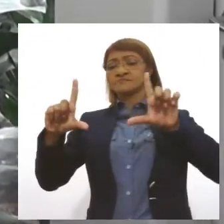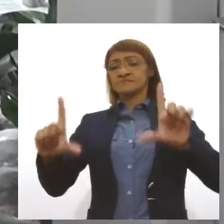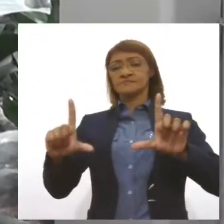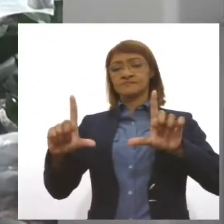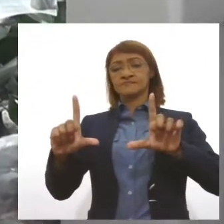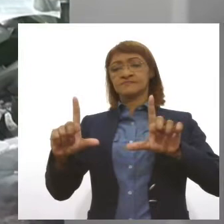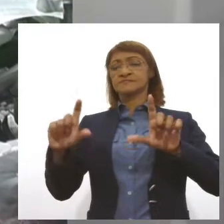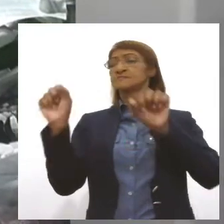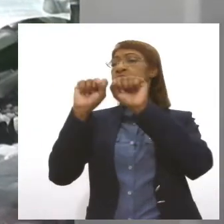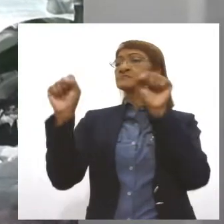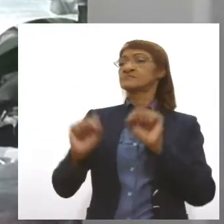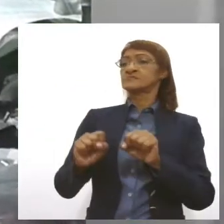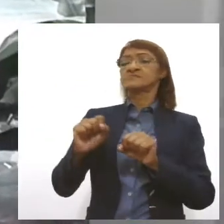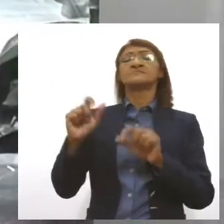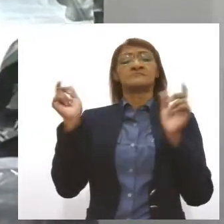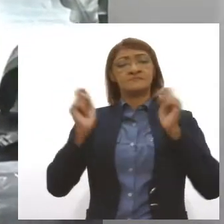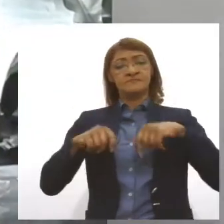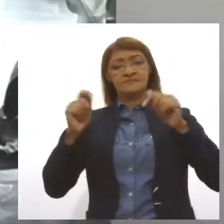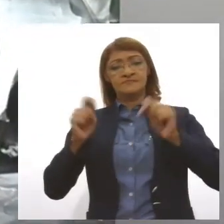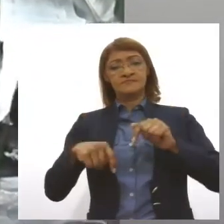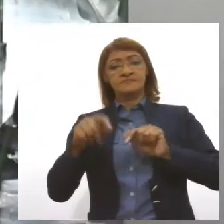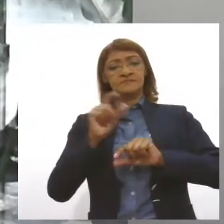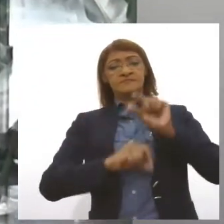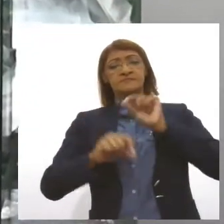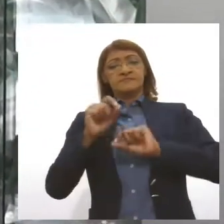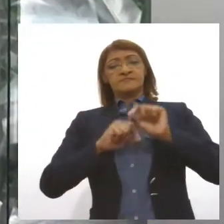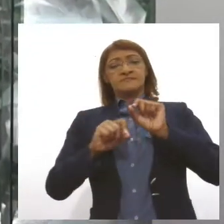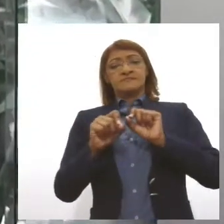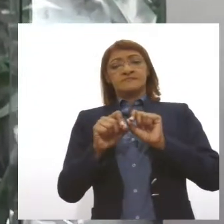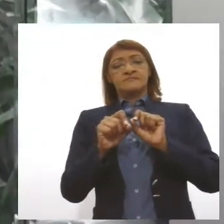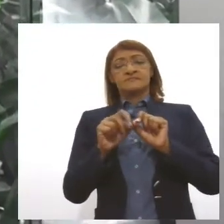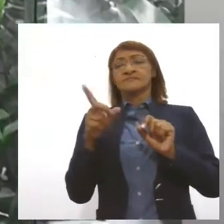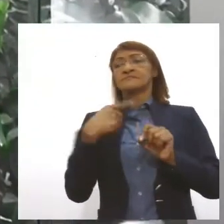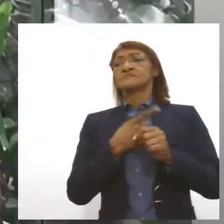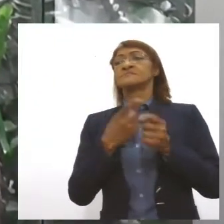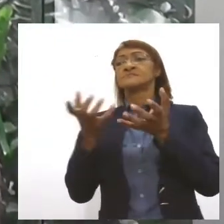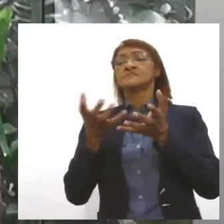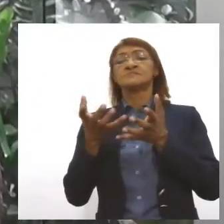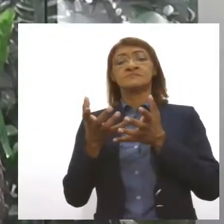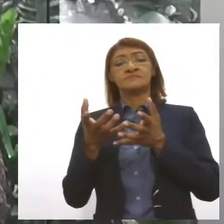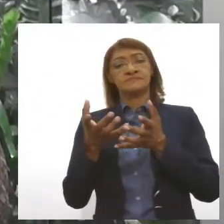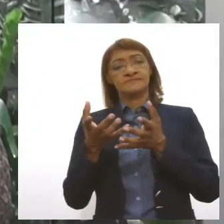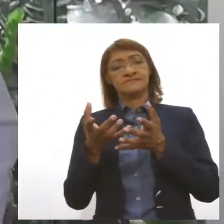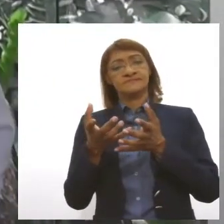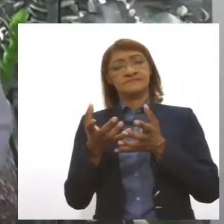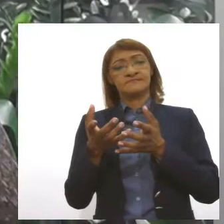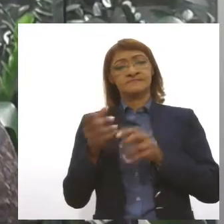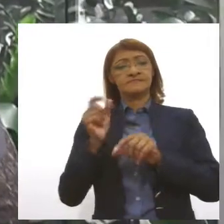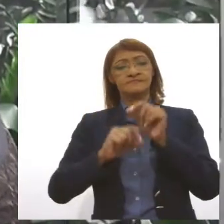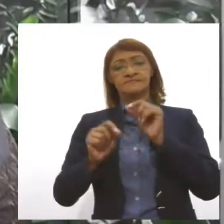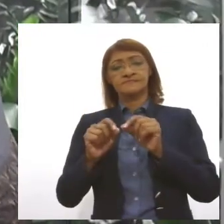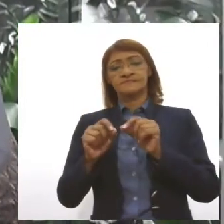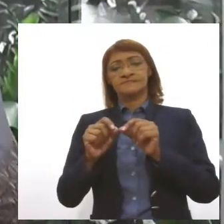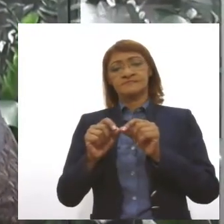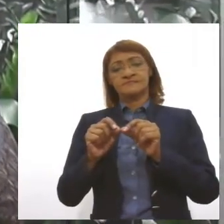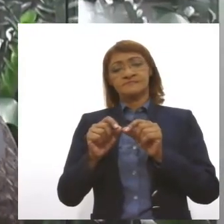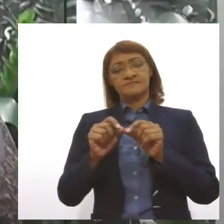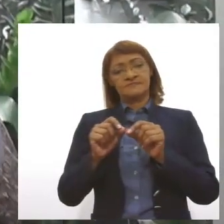possível. Evidentemente que a gente busca dentro dessa plataforma todas as